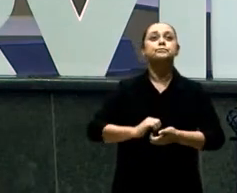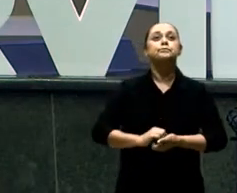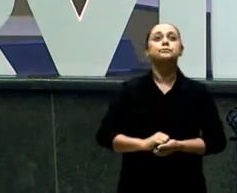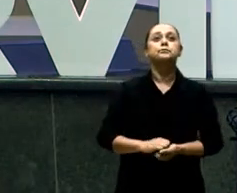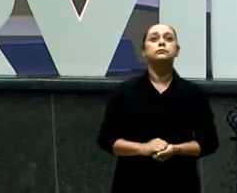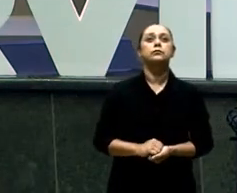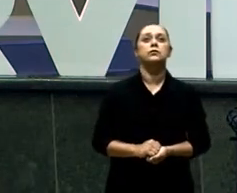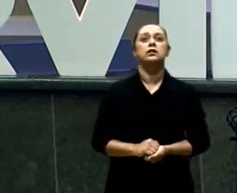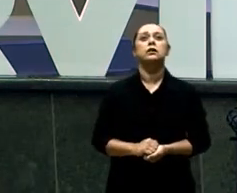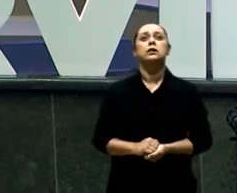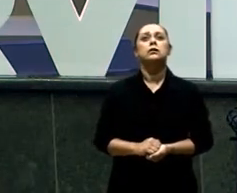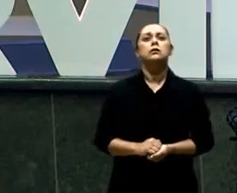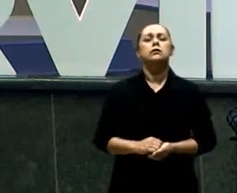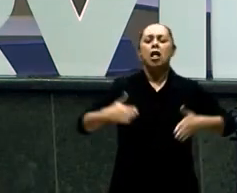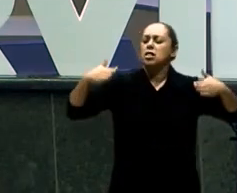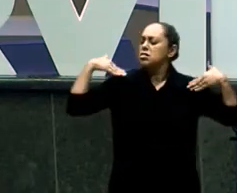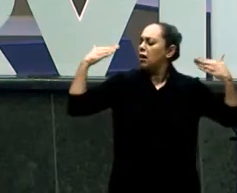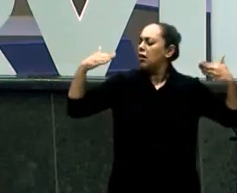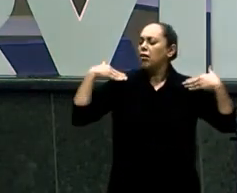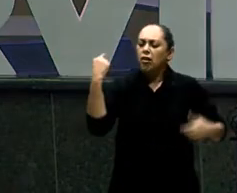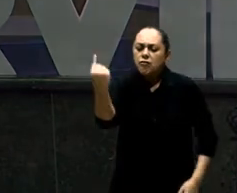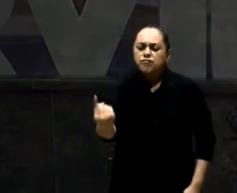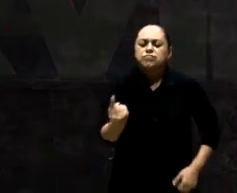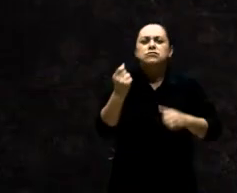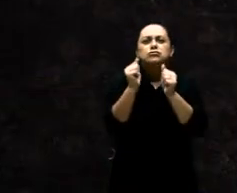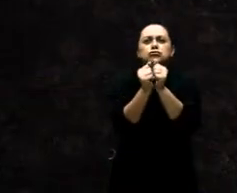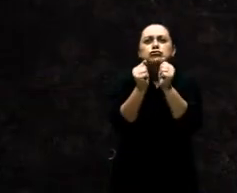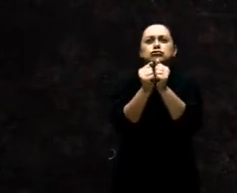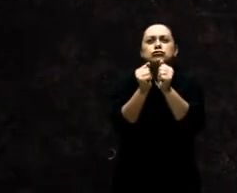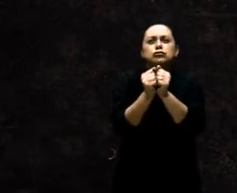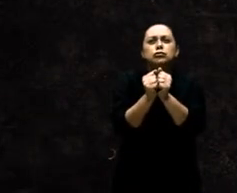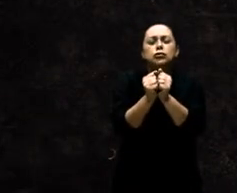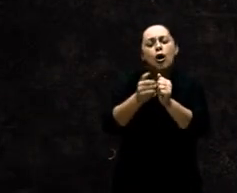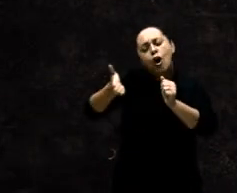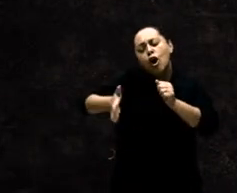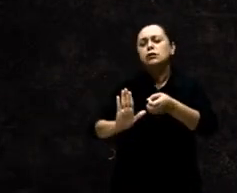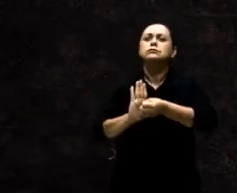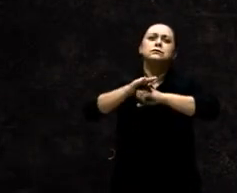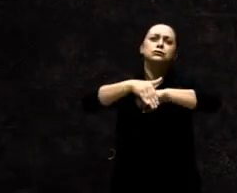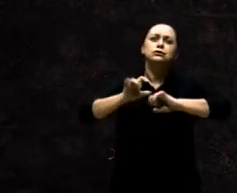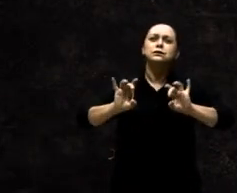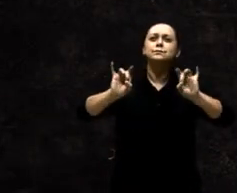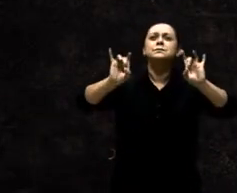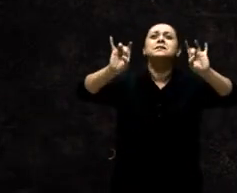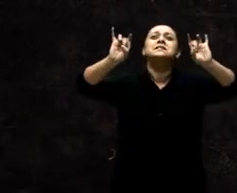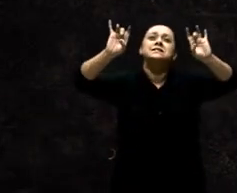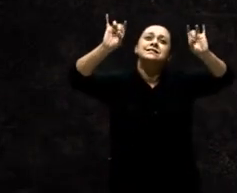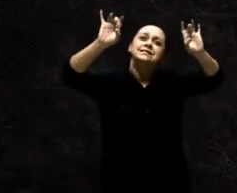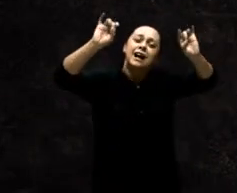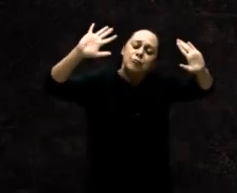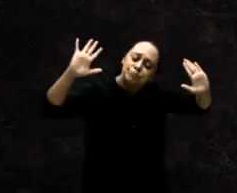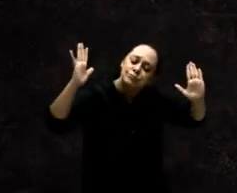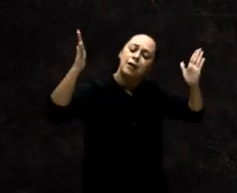É uma alegria estar com vocês, nesta noite tão especial. Parabenizar